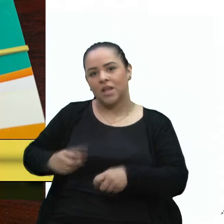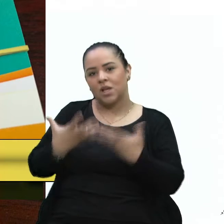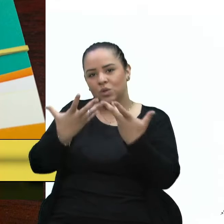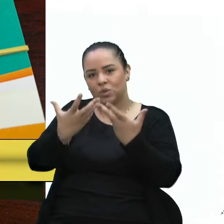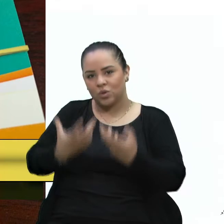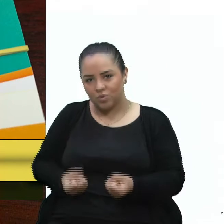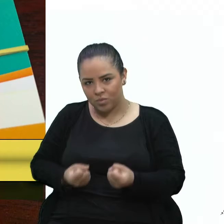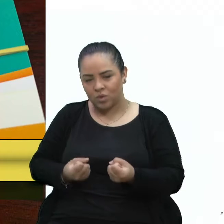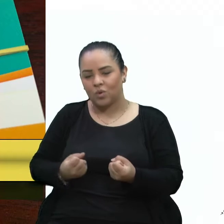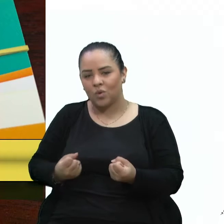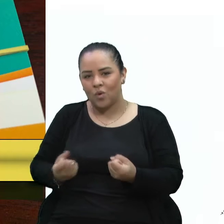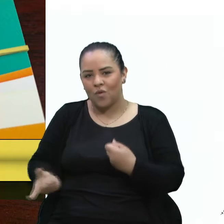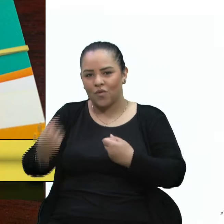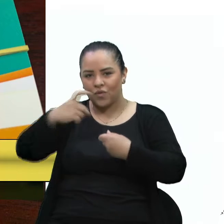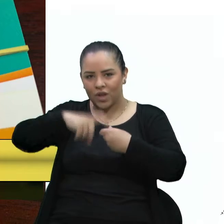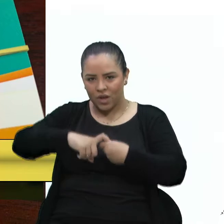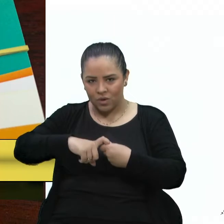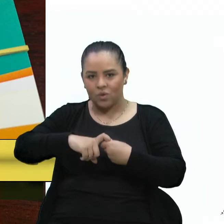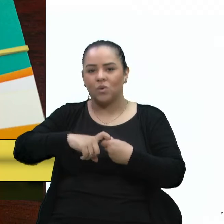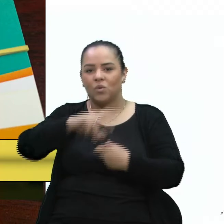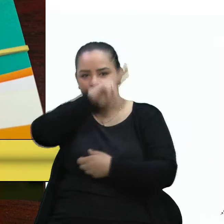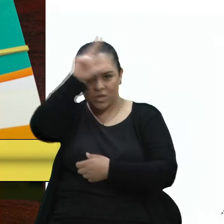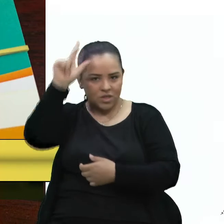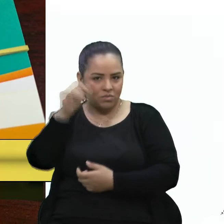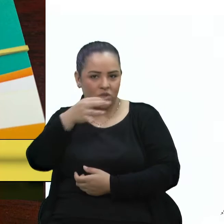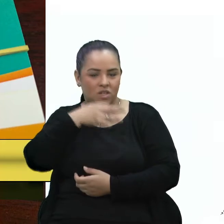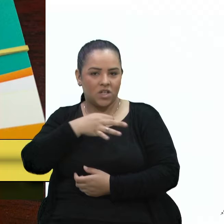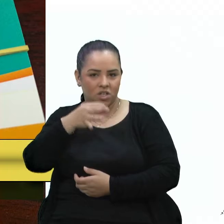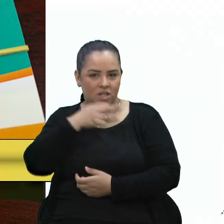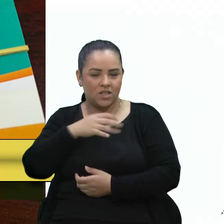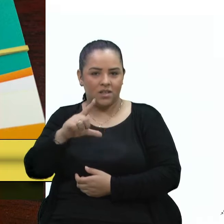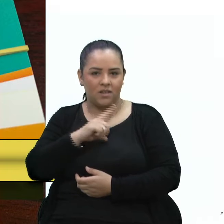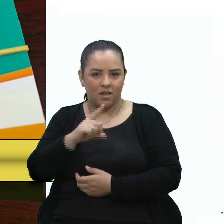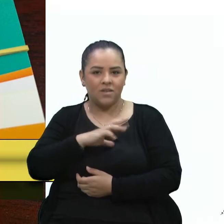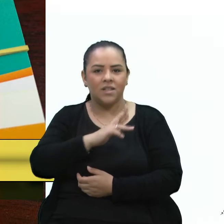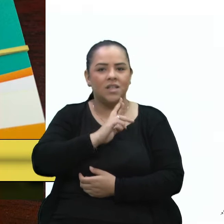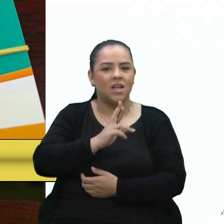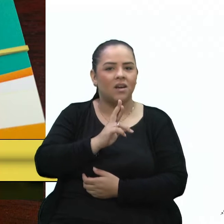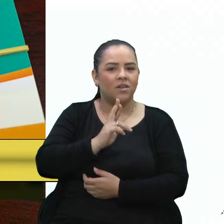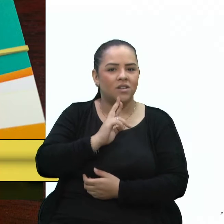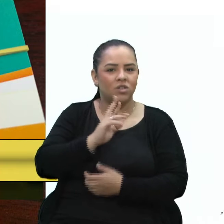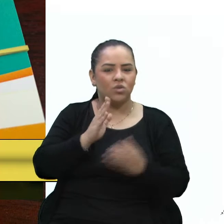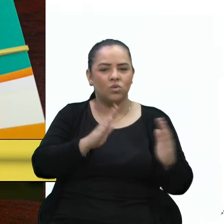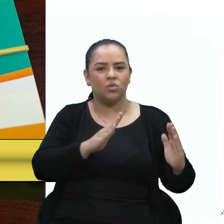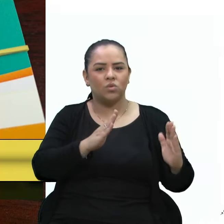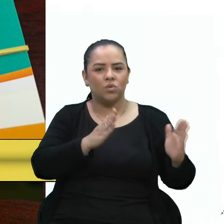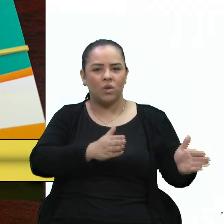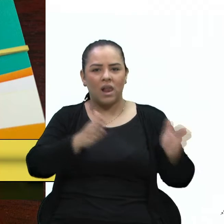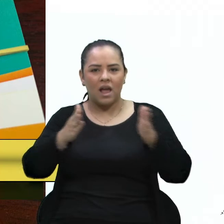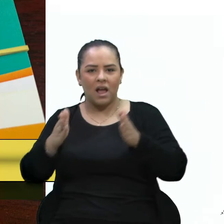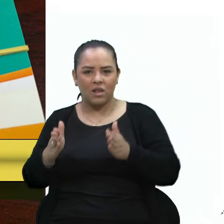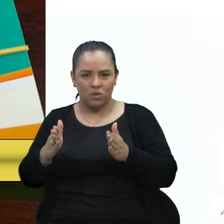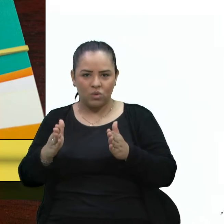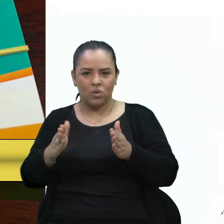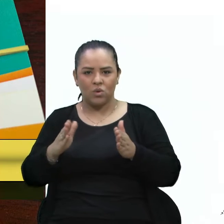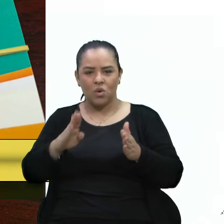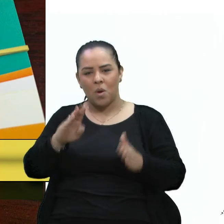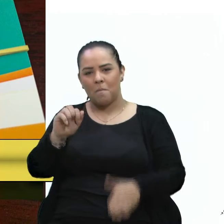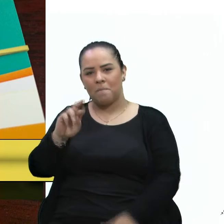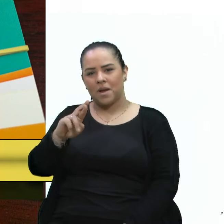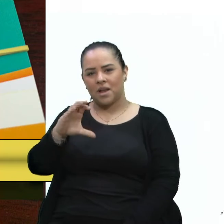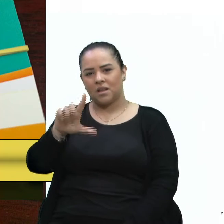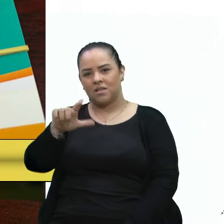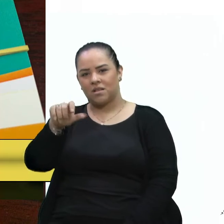através de um convênio do município de Caxias do Sul, o restaurante popular, ali do lado do Barcelona, em frente ao Madrimilda, com 800